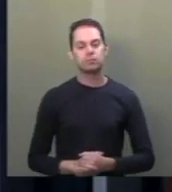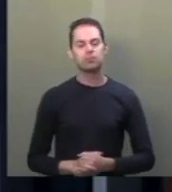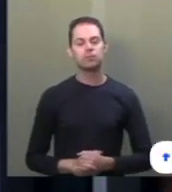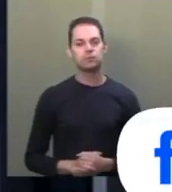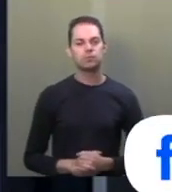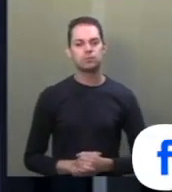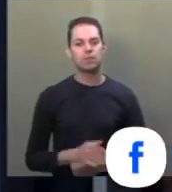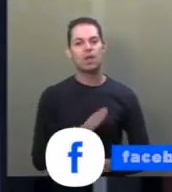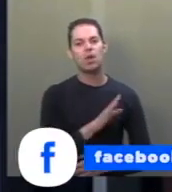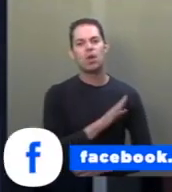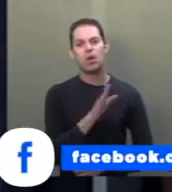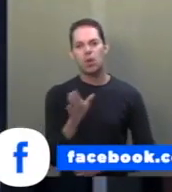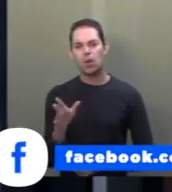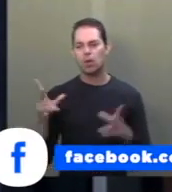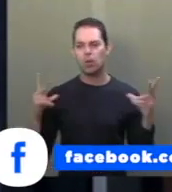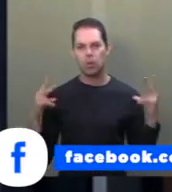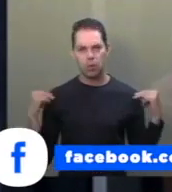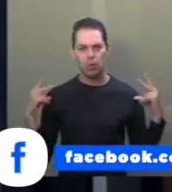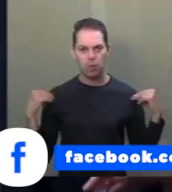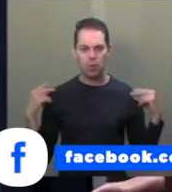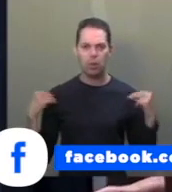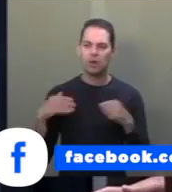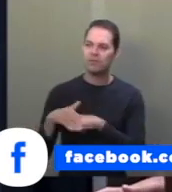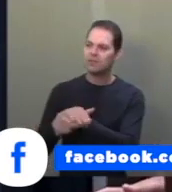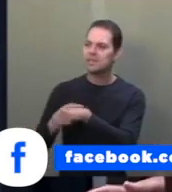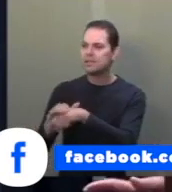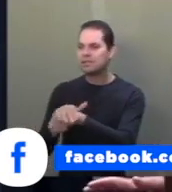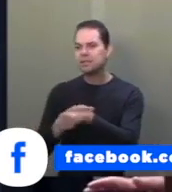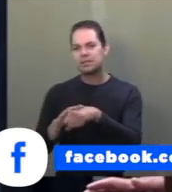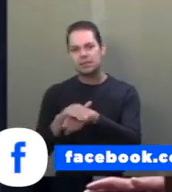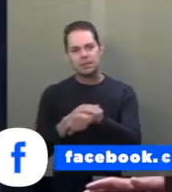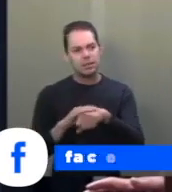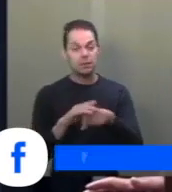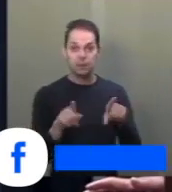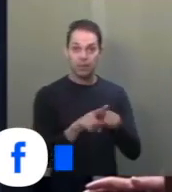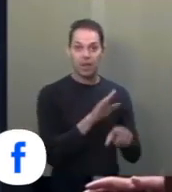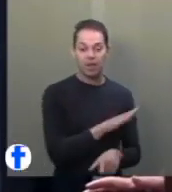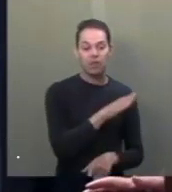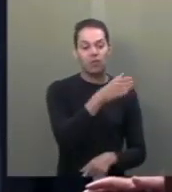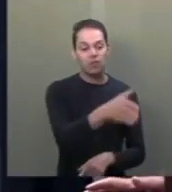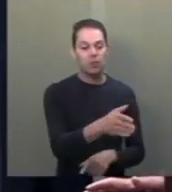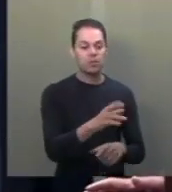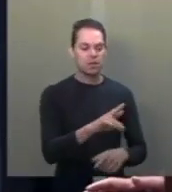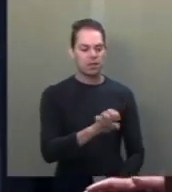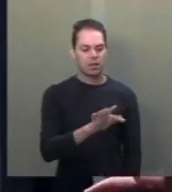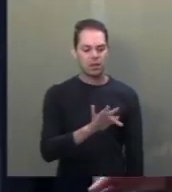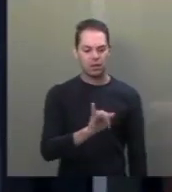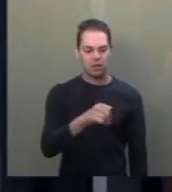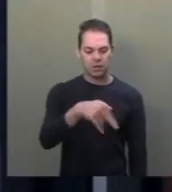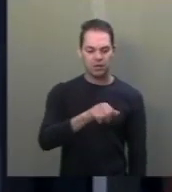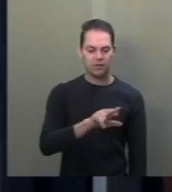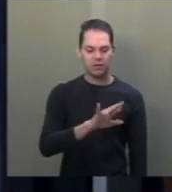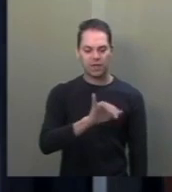conversar com os caminhoneiros e fomos também, na refinaria da Petrobras, conversar com os petroleiros.